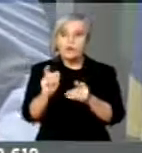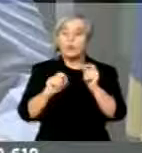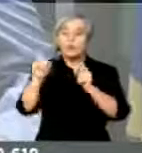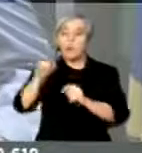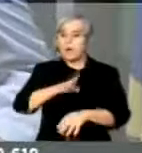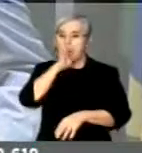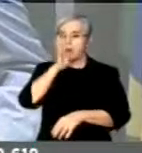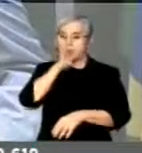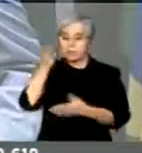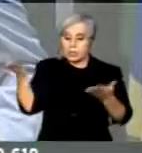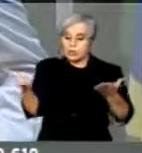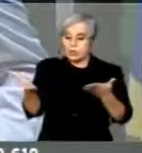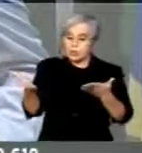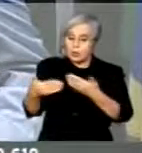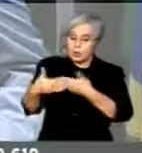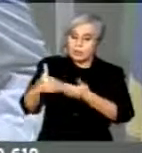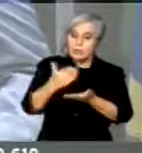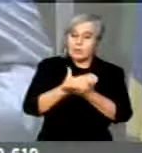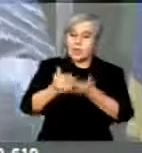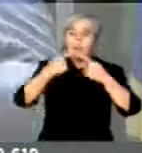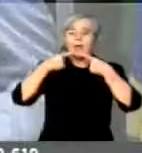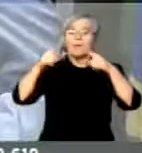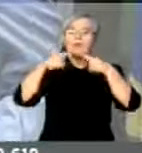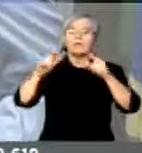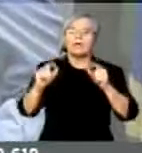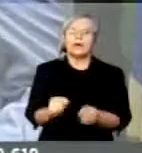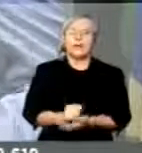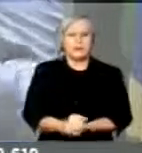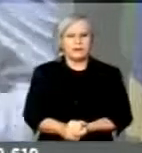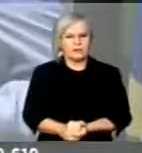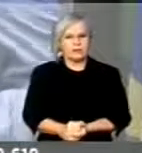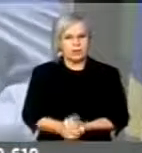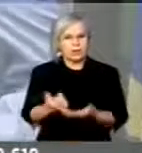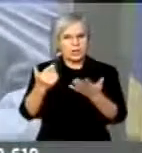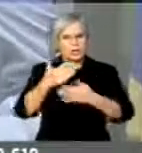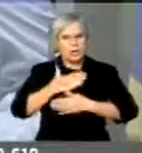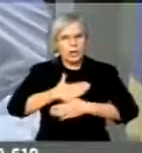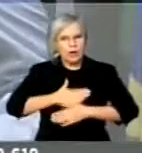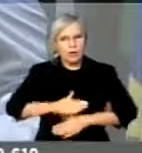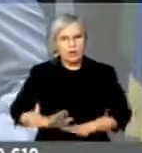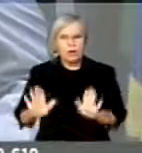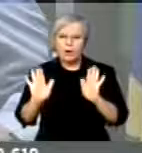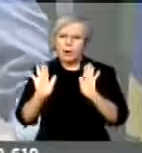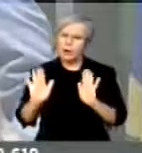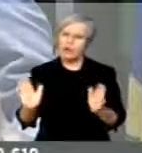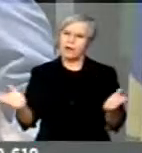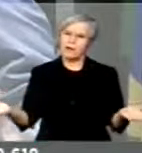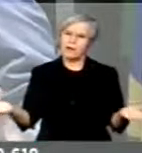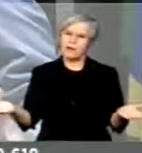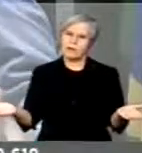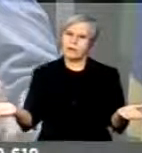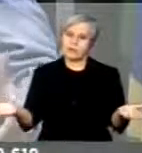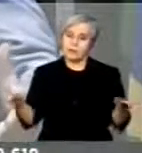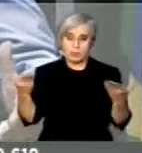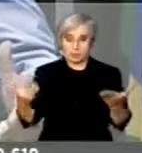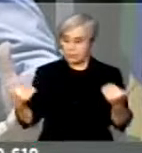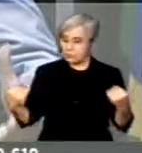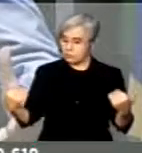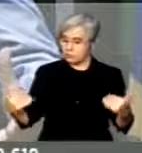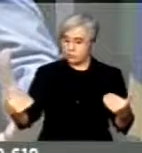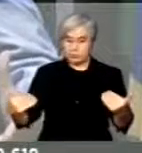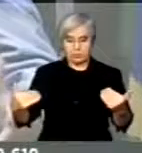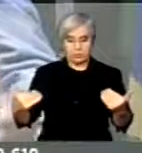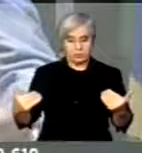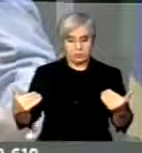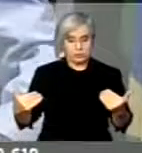escândalo do dia. Vamos ter calma, brasileiros. Esse ministério completou